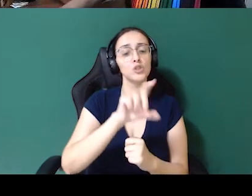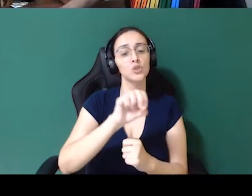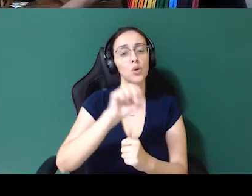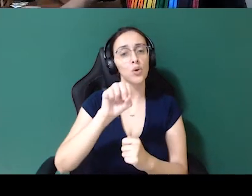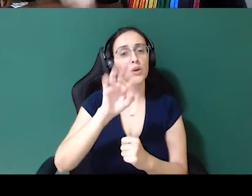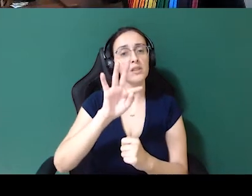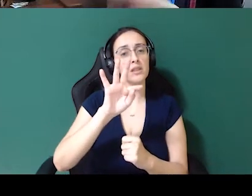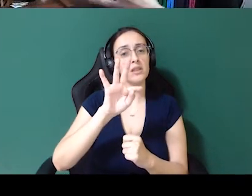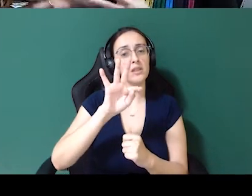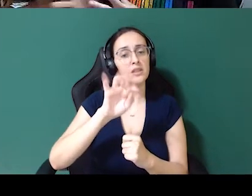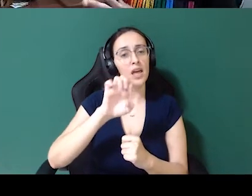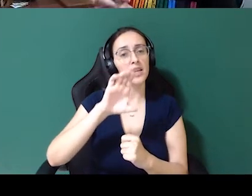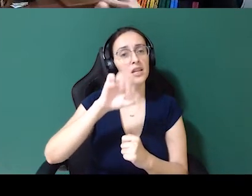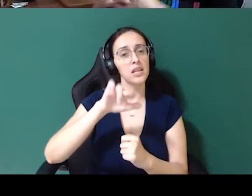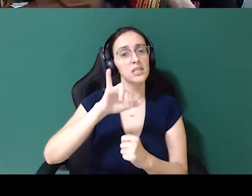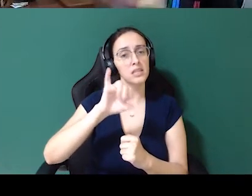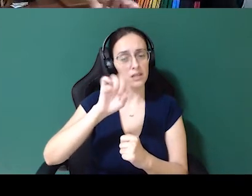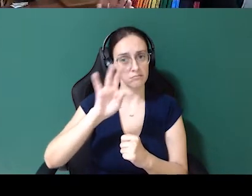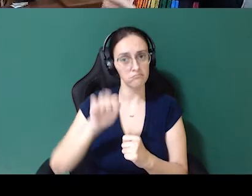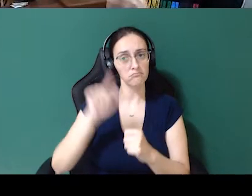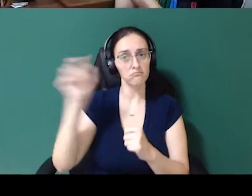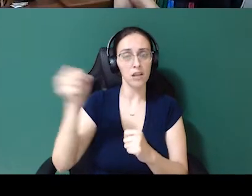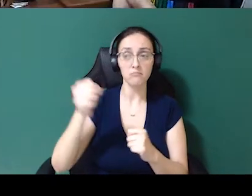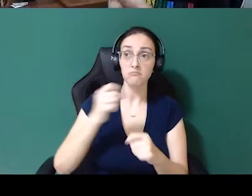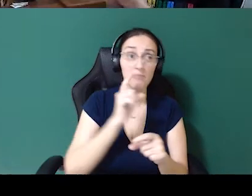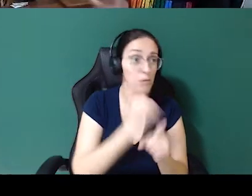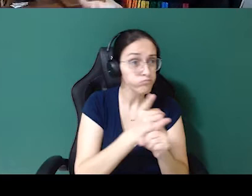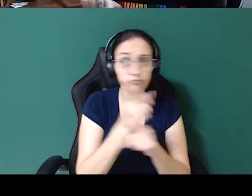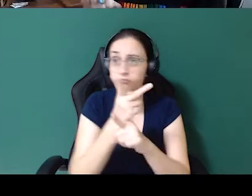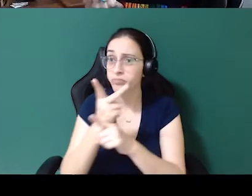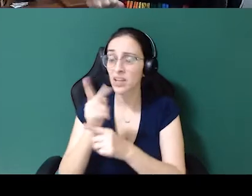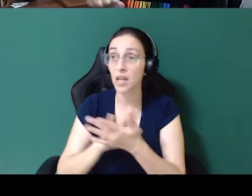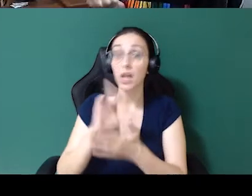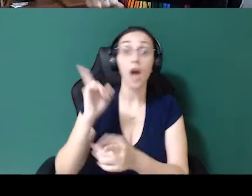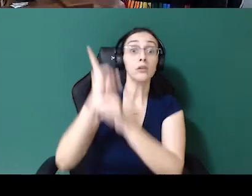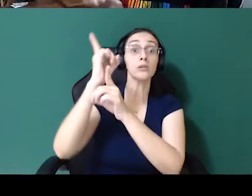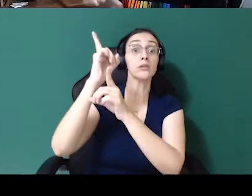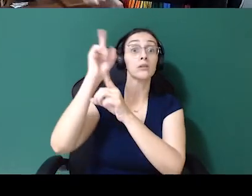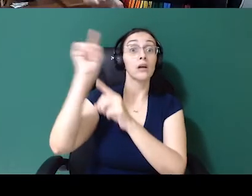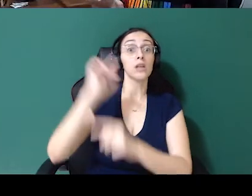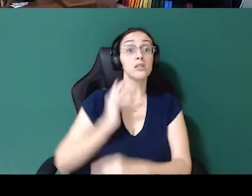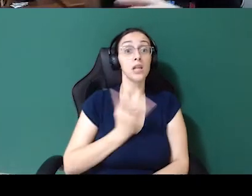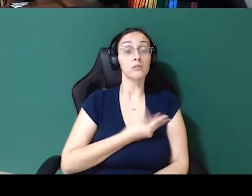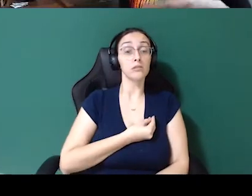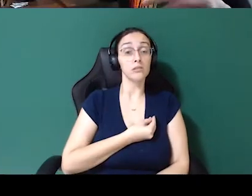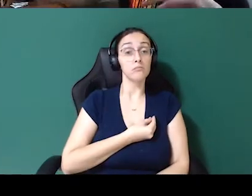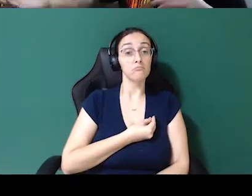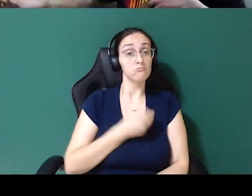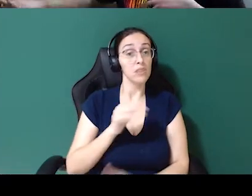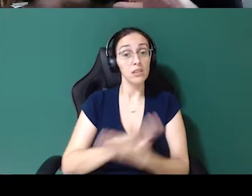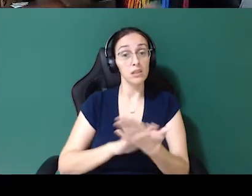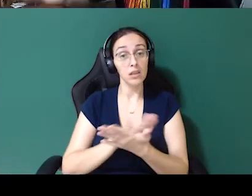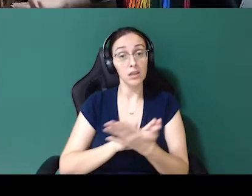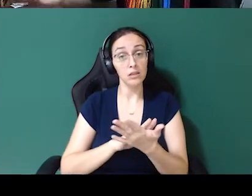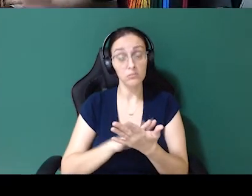e trabalha realmente com o agro. Até a gente achar ela, gente não tinha conseguido achar uma pessoa da Leta T do agro. A gente achou uma pessoa da